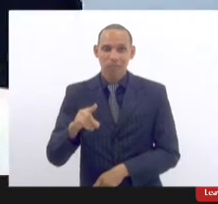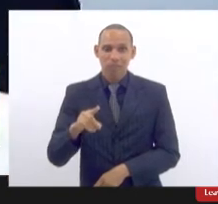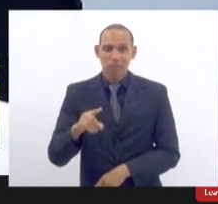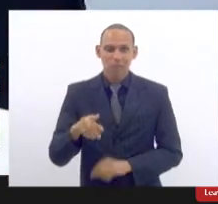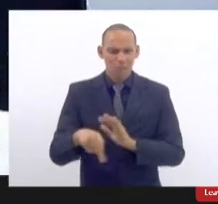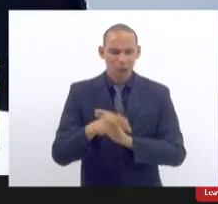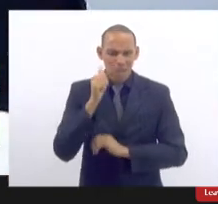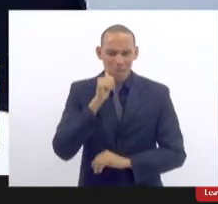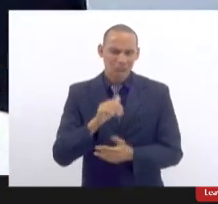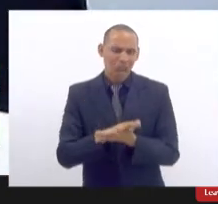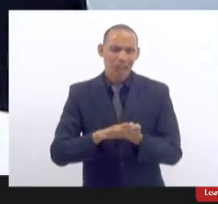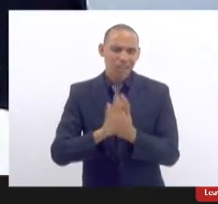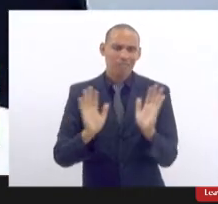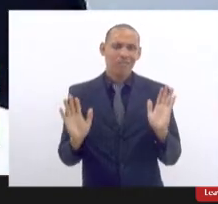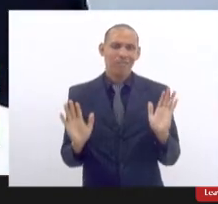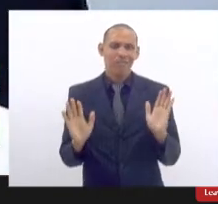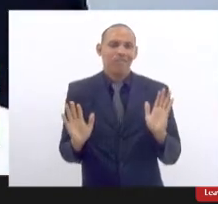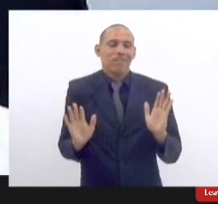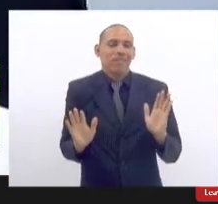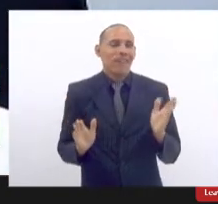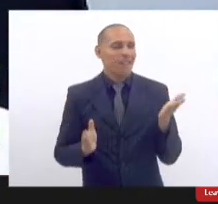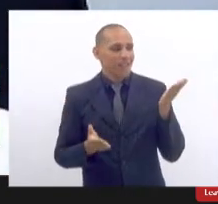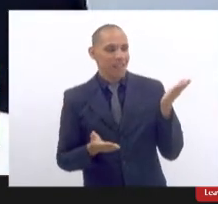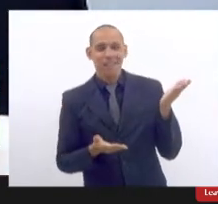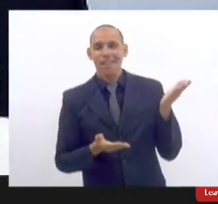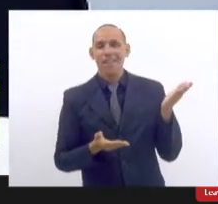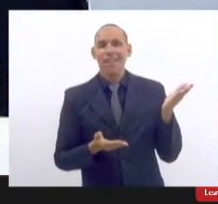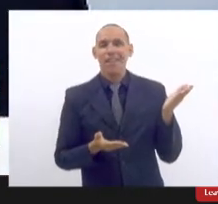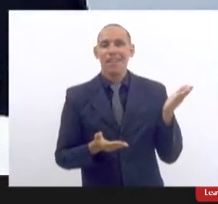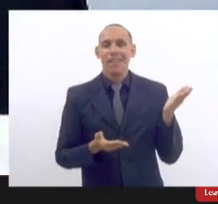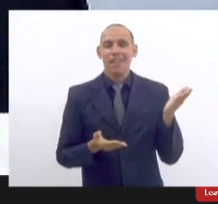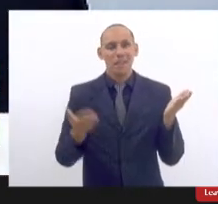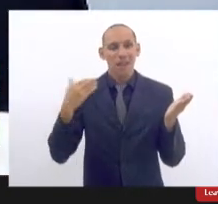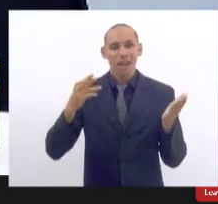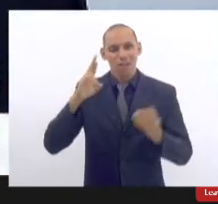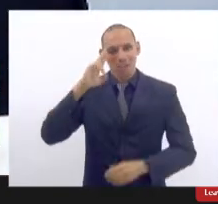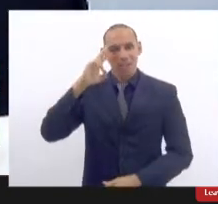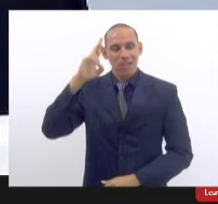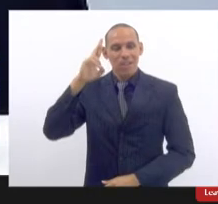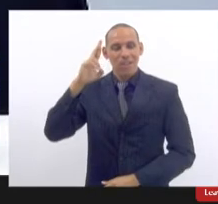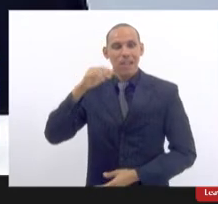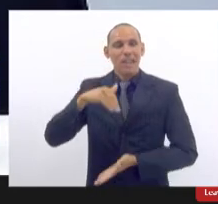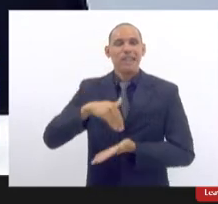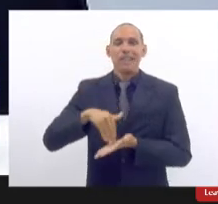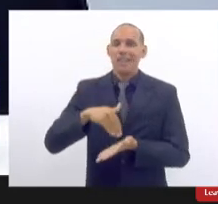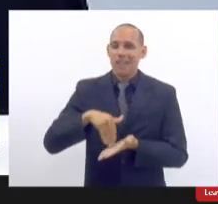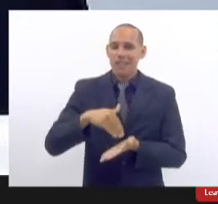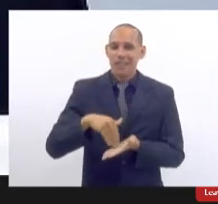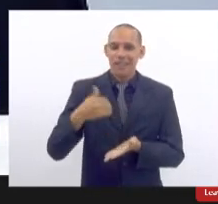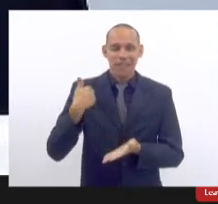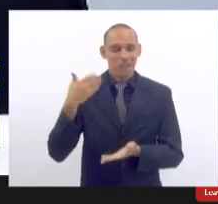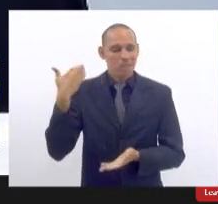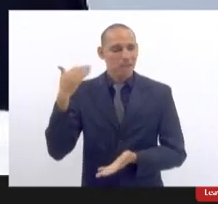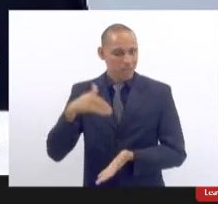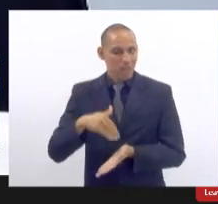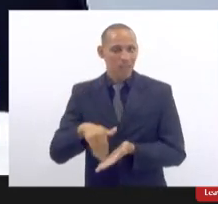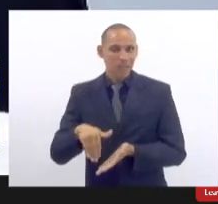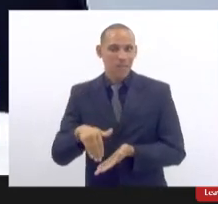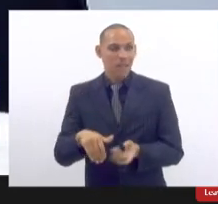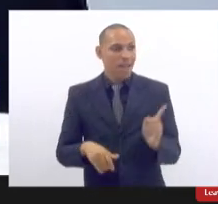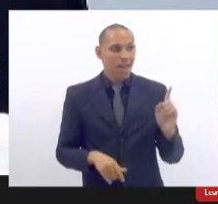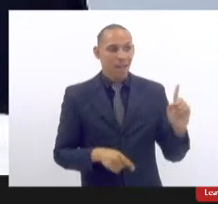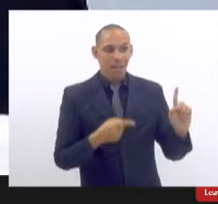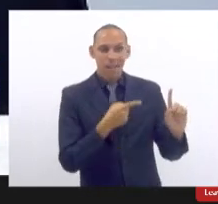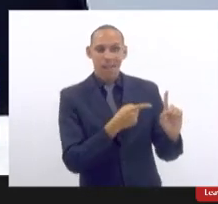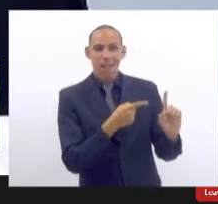nada de feminino. ela foi superintendente na secretaria quando eu fui secretário e ela